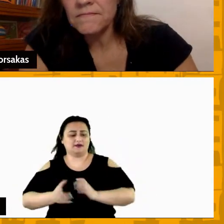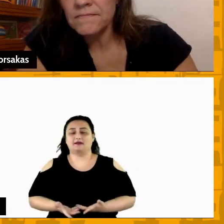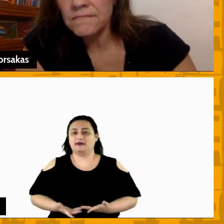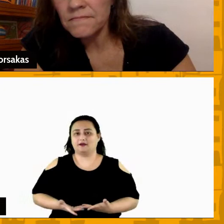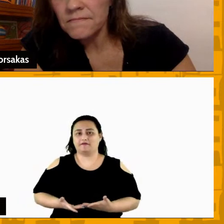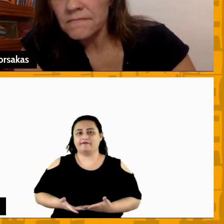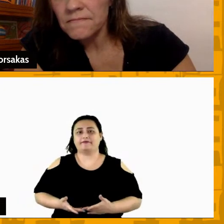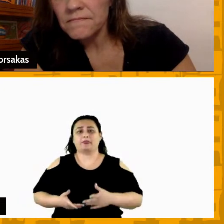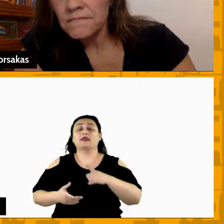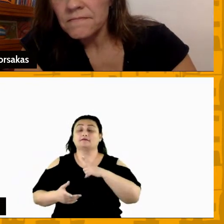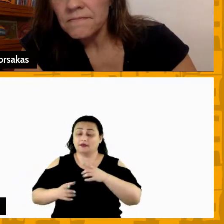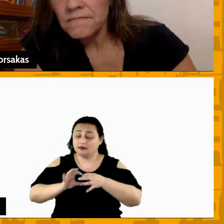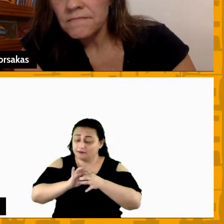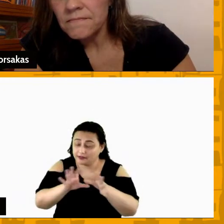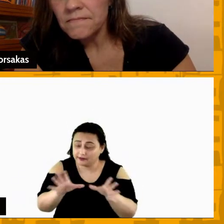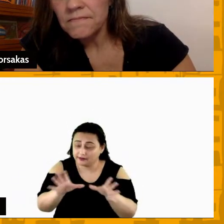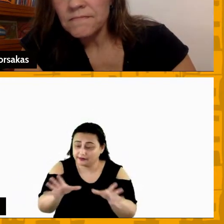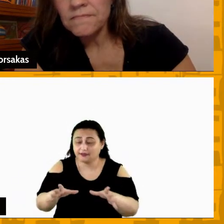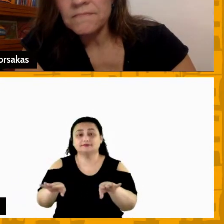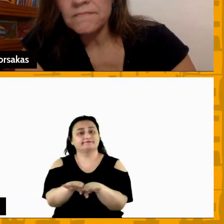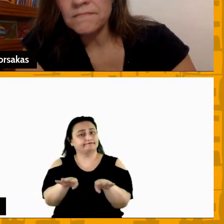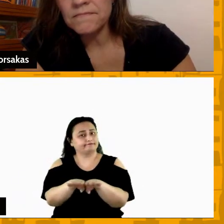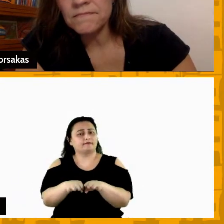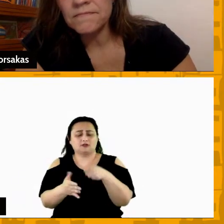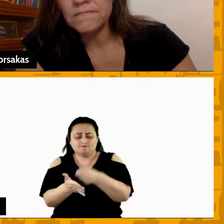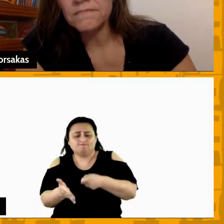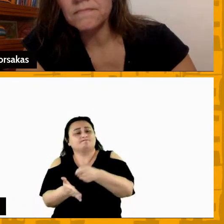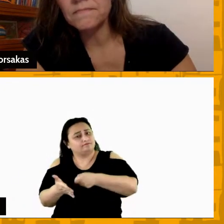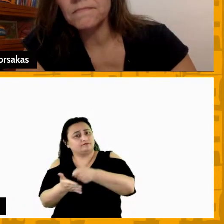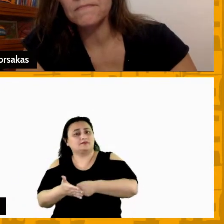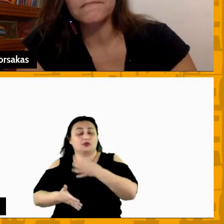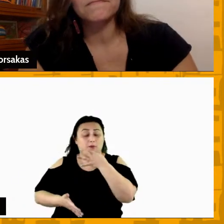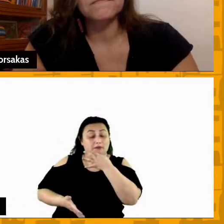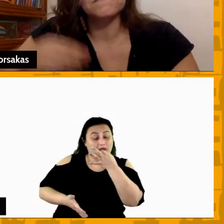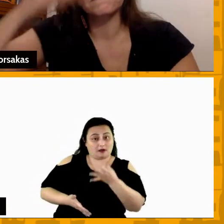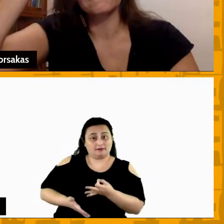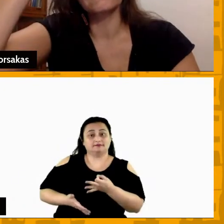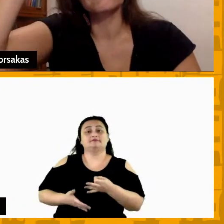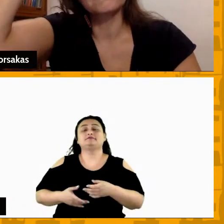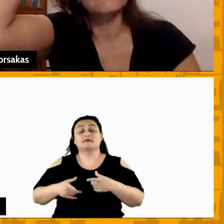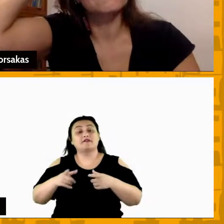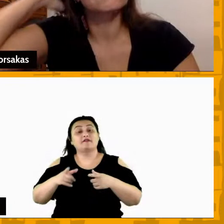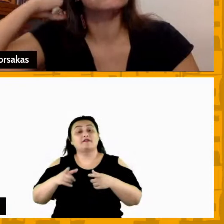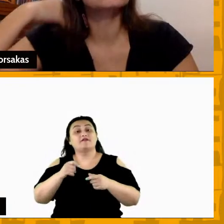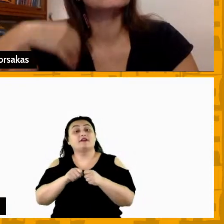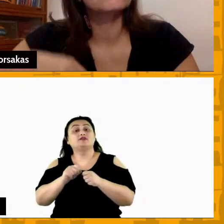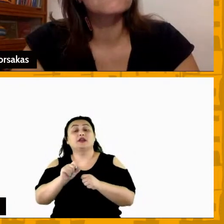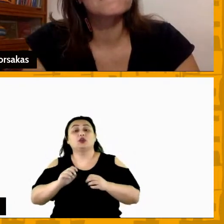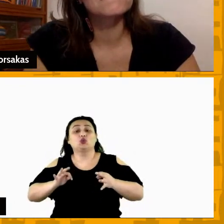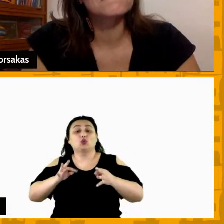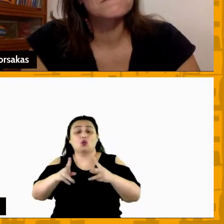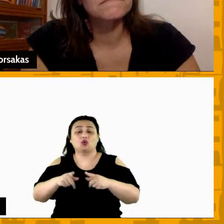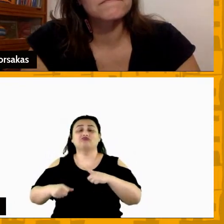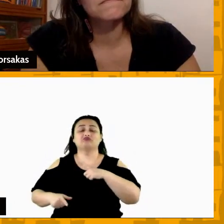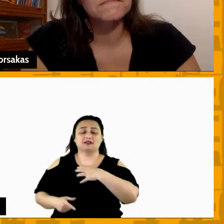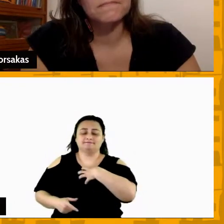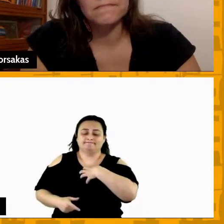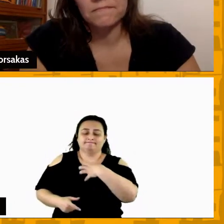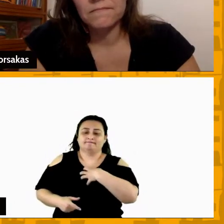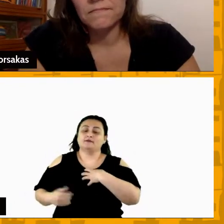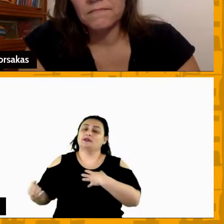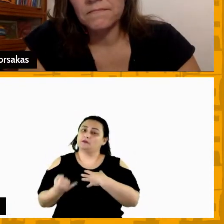ponto tem a mesma liberdade de cobrar e de falar alguma coisa isso faz com que todos se sintam muito